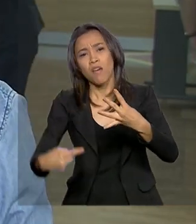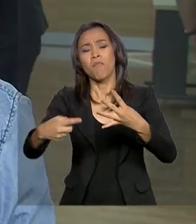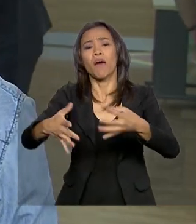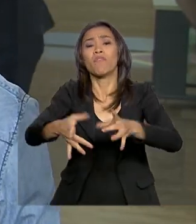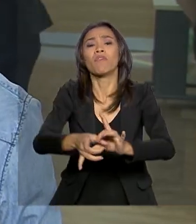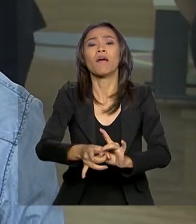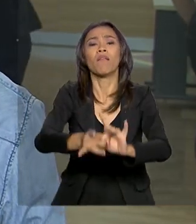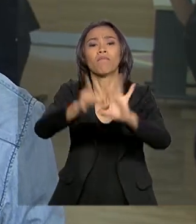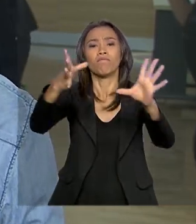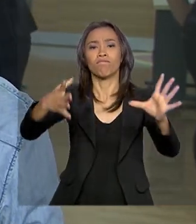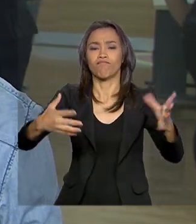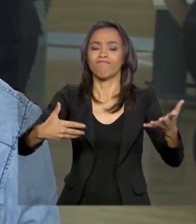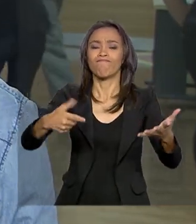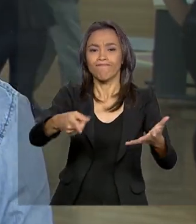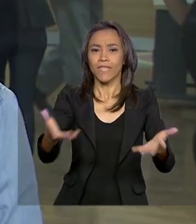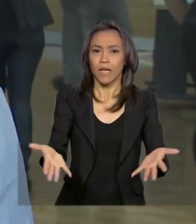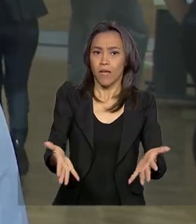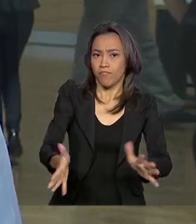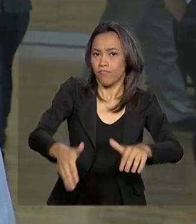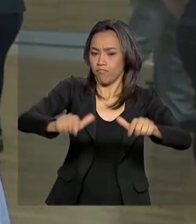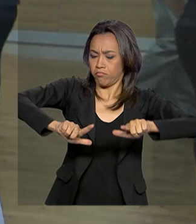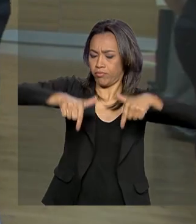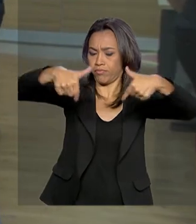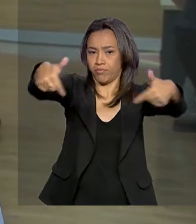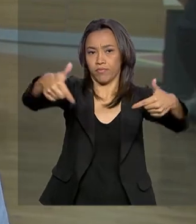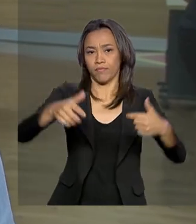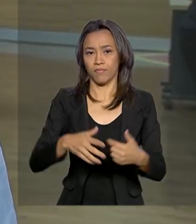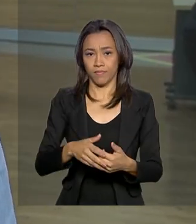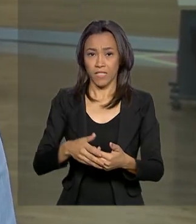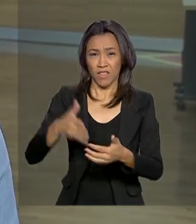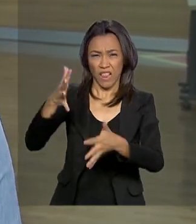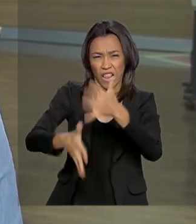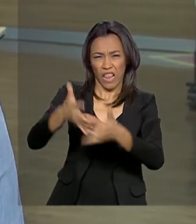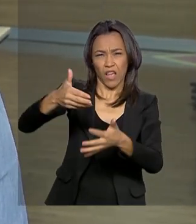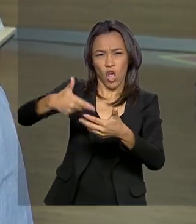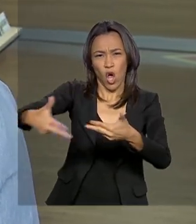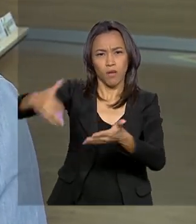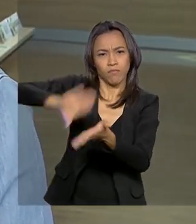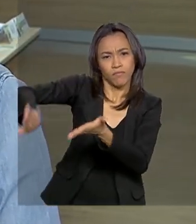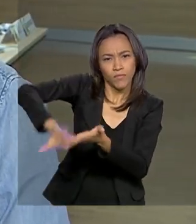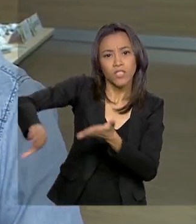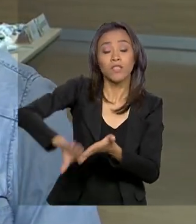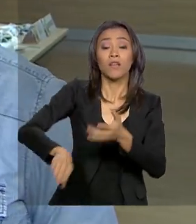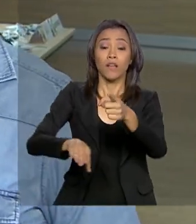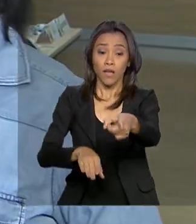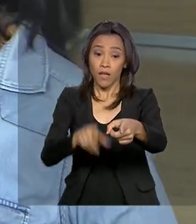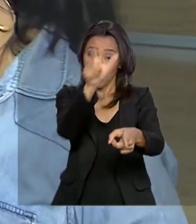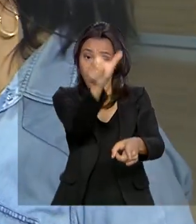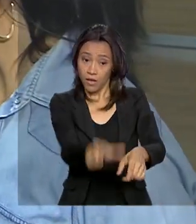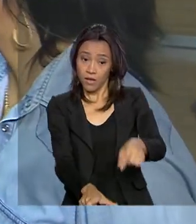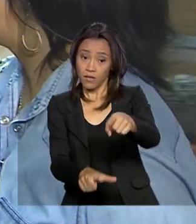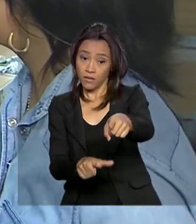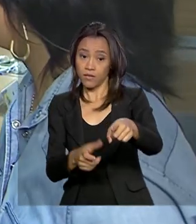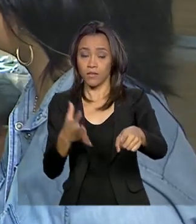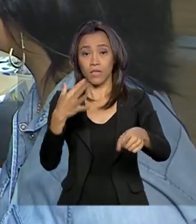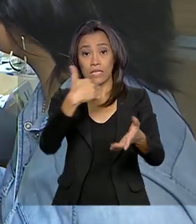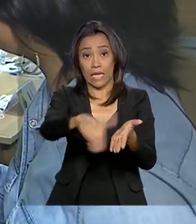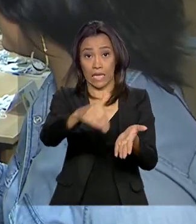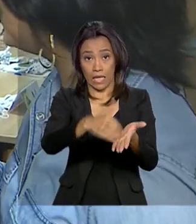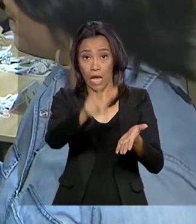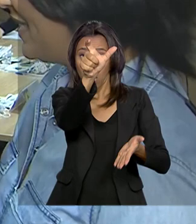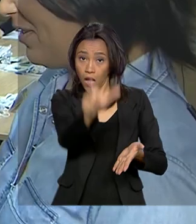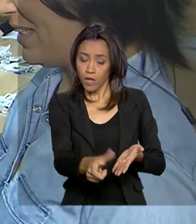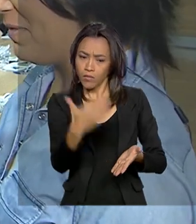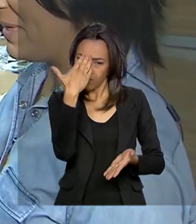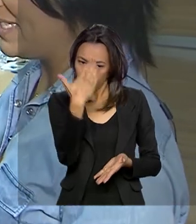e melhorar a vida da categoria. Aqui ao meu lado, o Secretário Nacional de Transportes Terrestres, Marcelo Costa. Bom dia, secretário. Obrigada